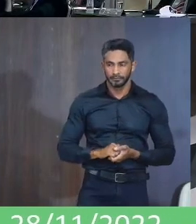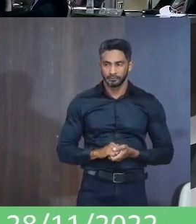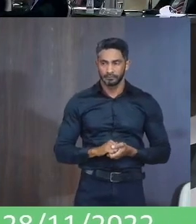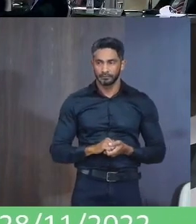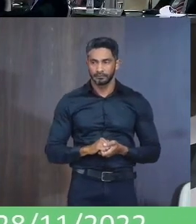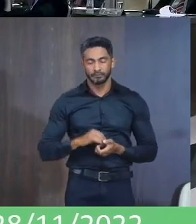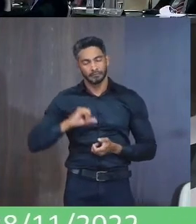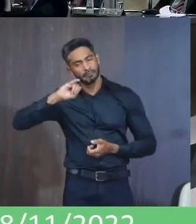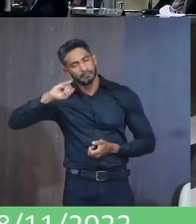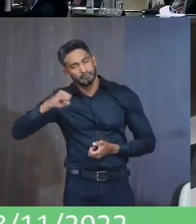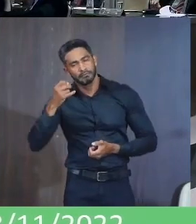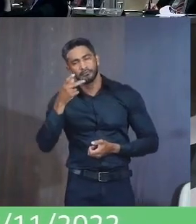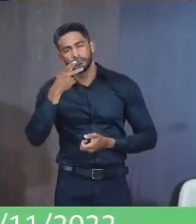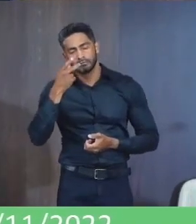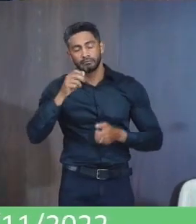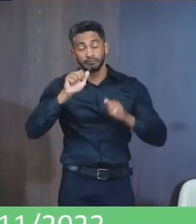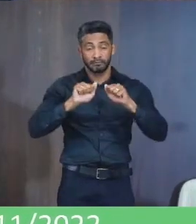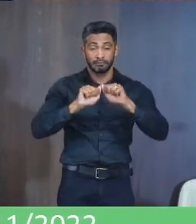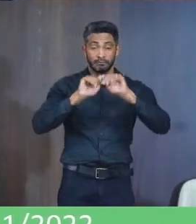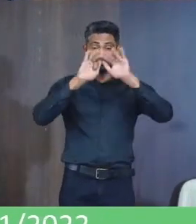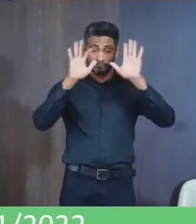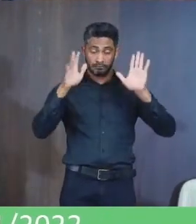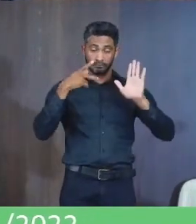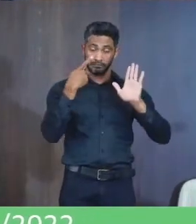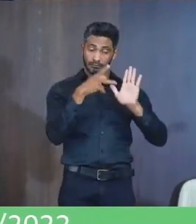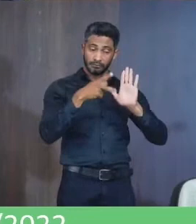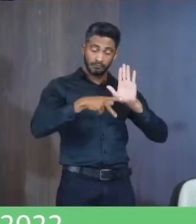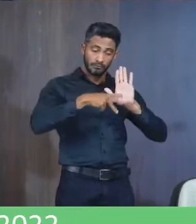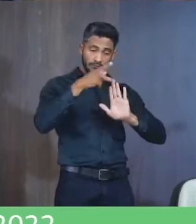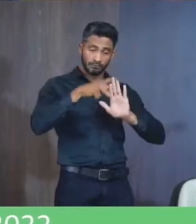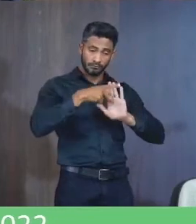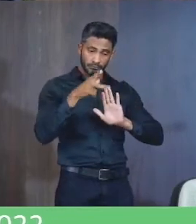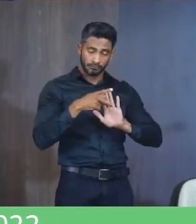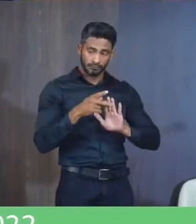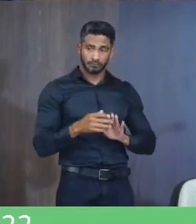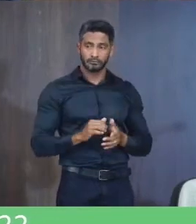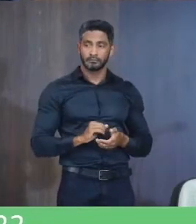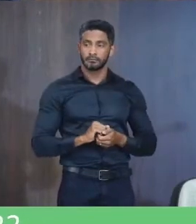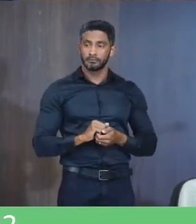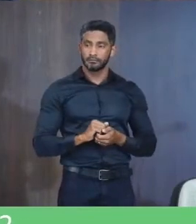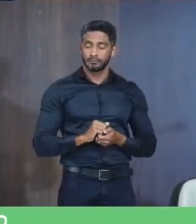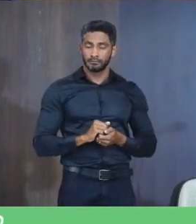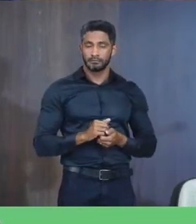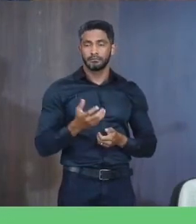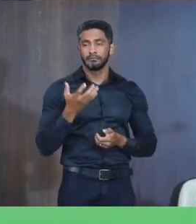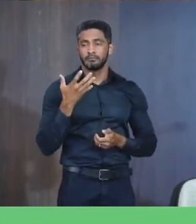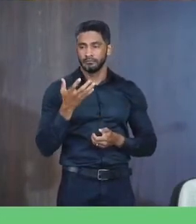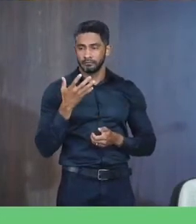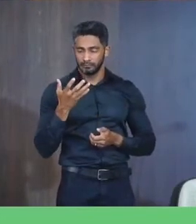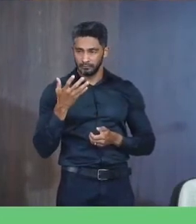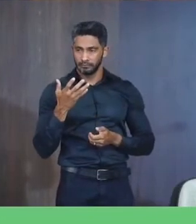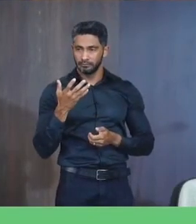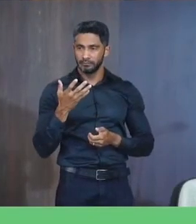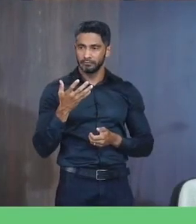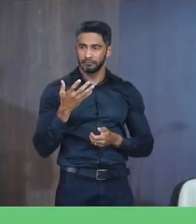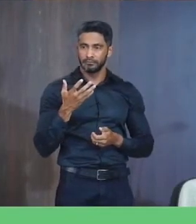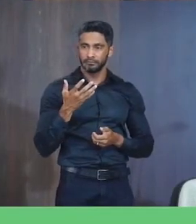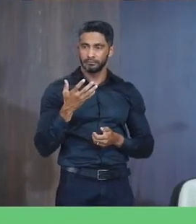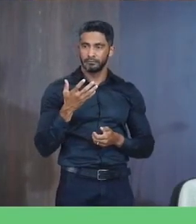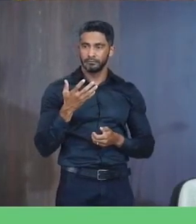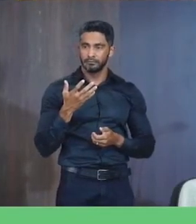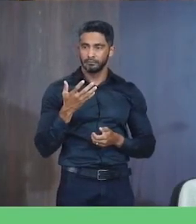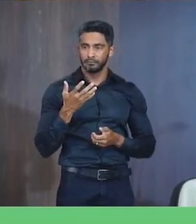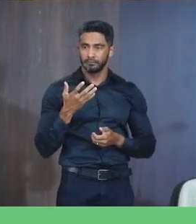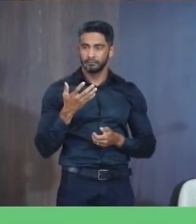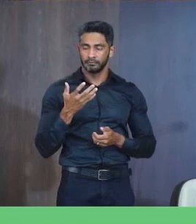Aproveitar para fazer Alguns esclarecimentos Desse projeto Eu queria Inicialmente Que fosse Para